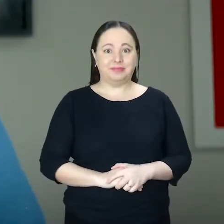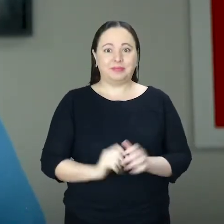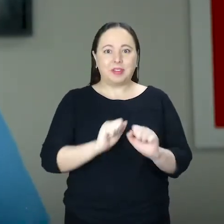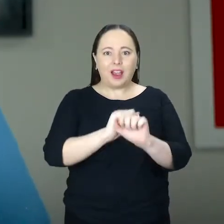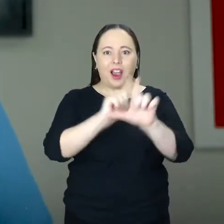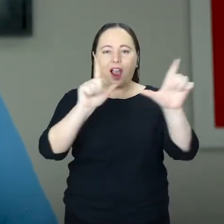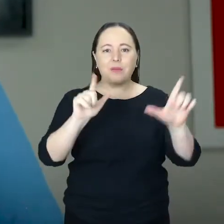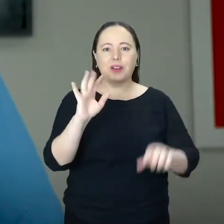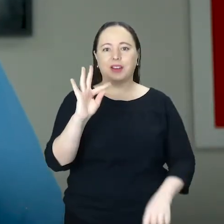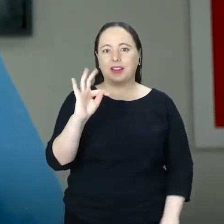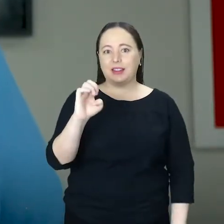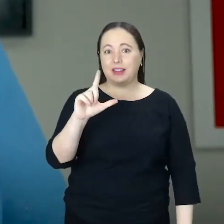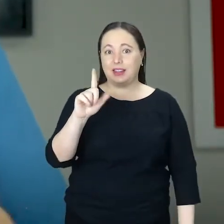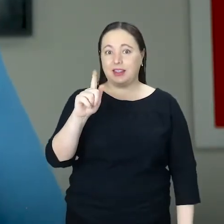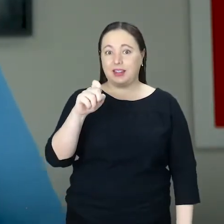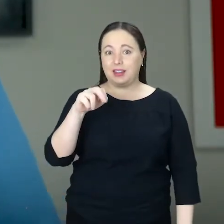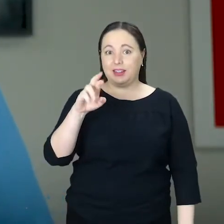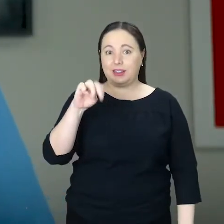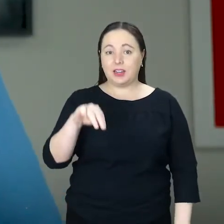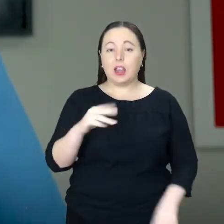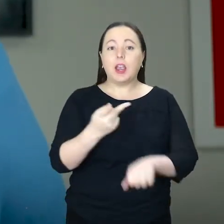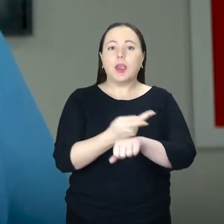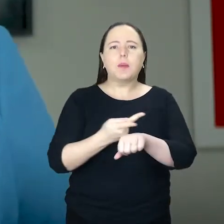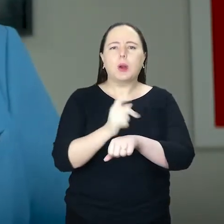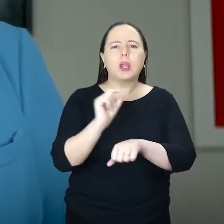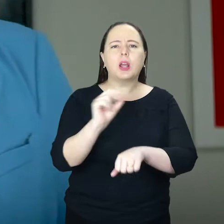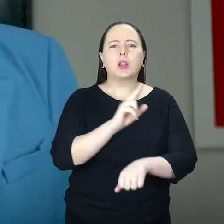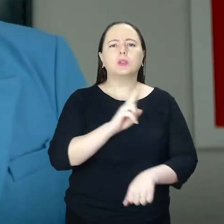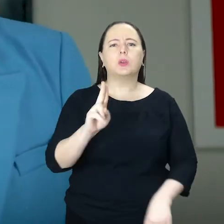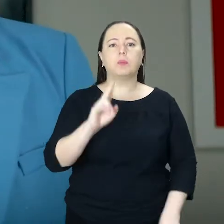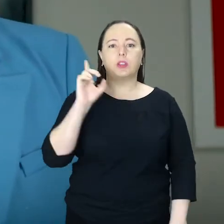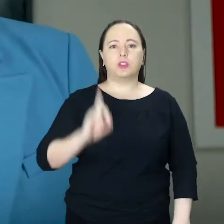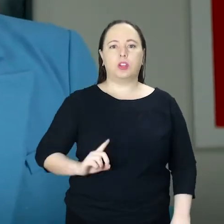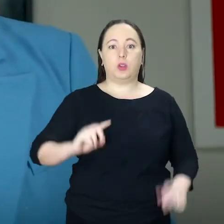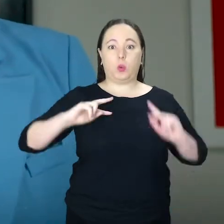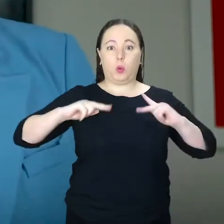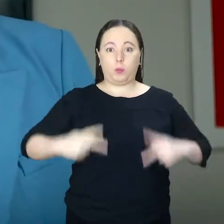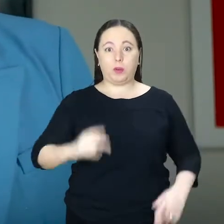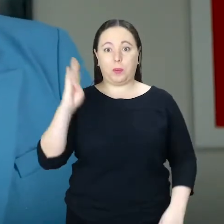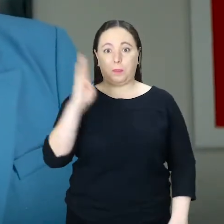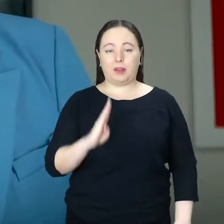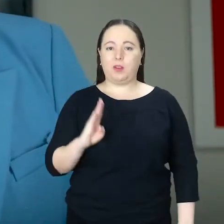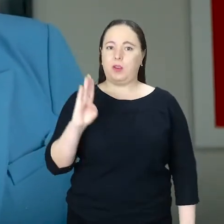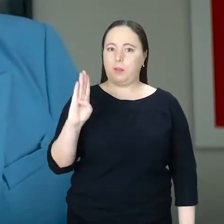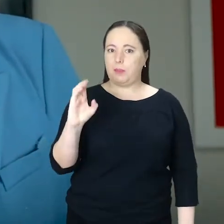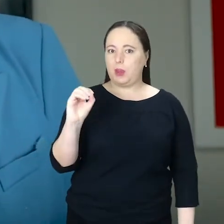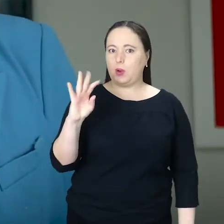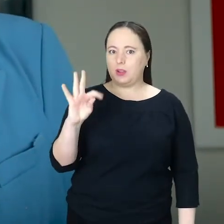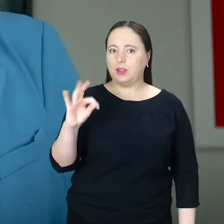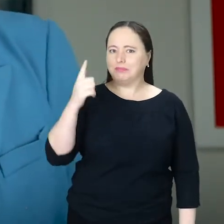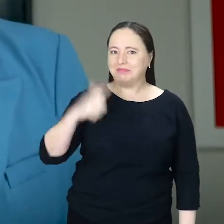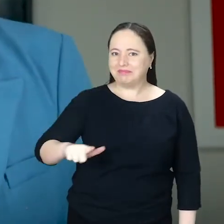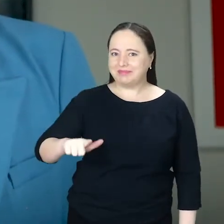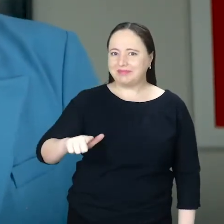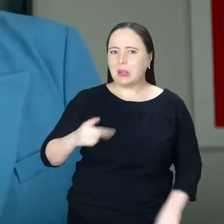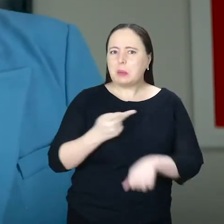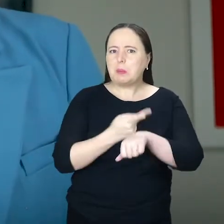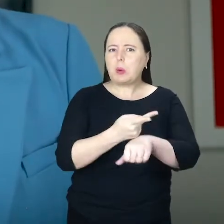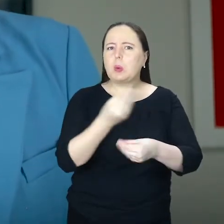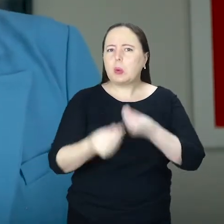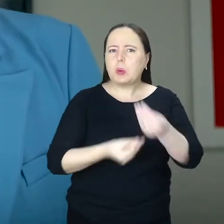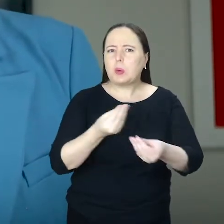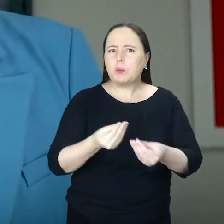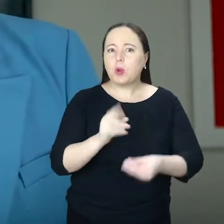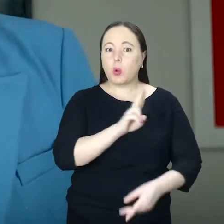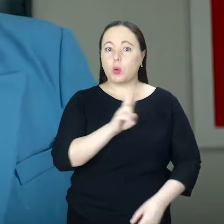entrar aqui no Telegram e procurar por Direitos Humanos Brasil BOT, B-O-T. Vou repetir,